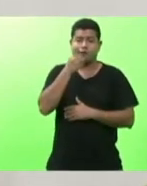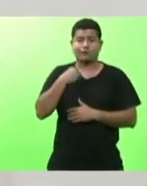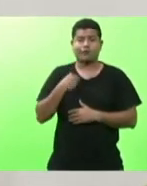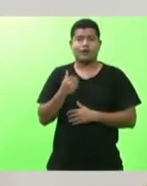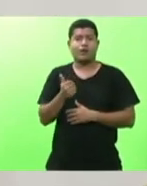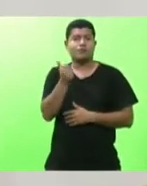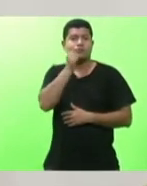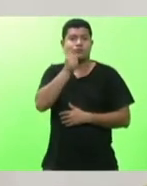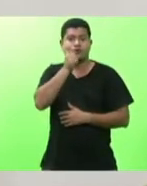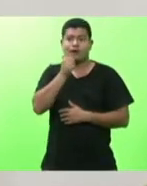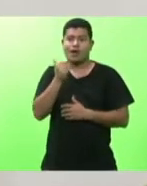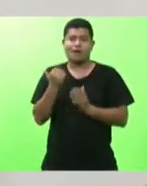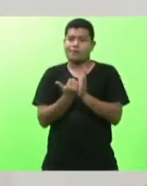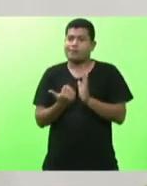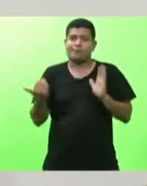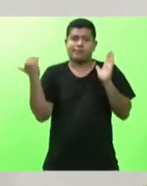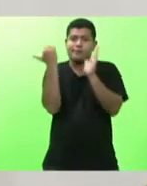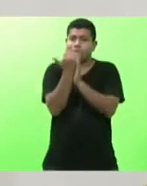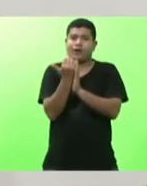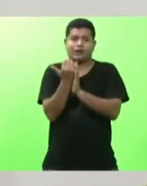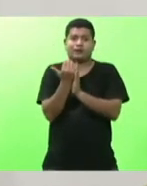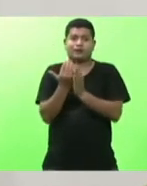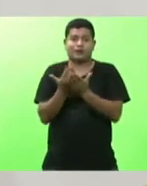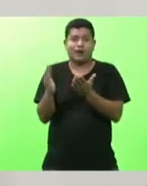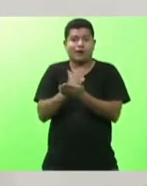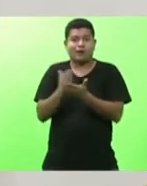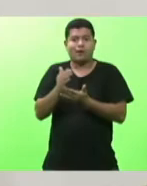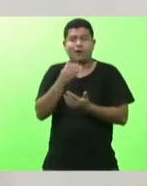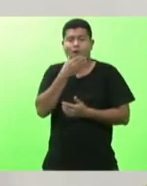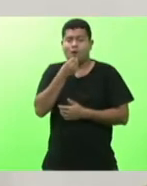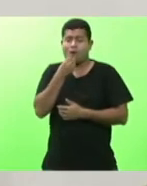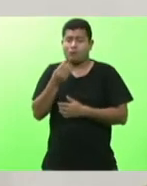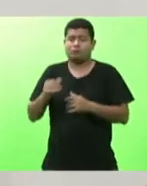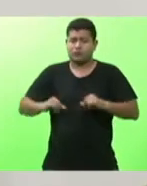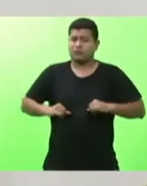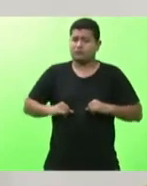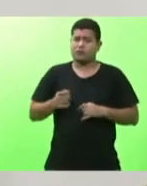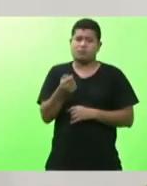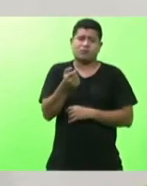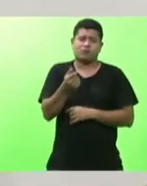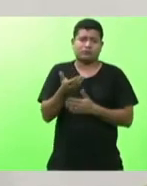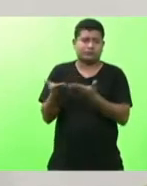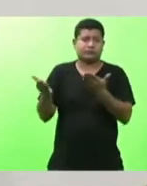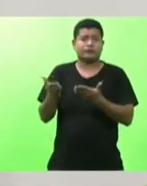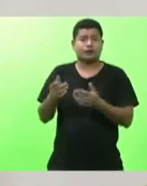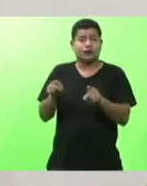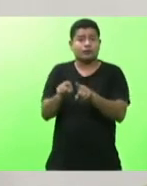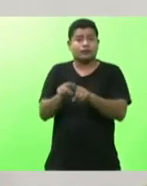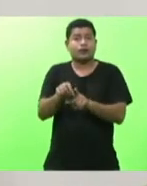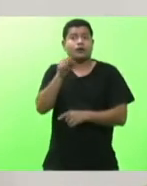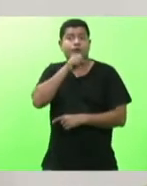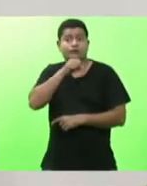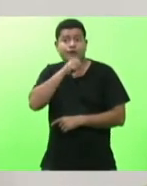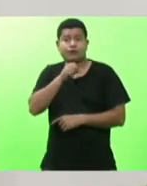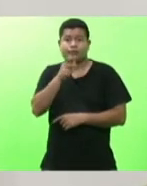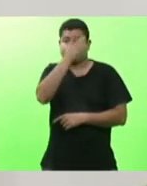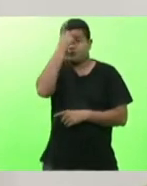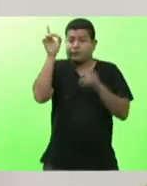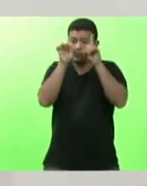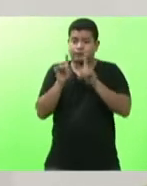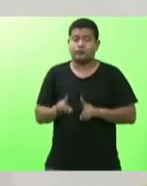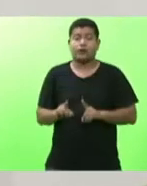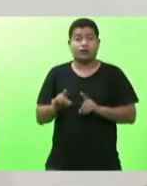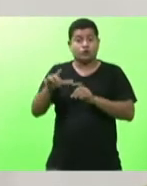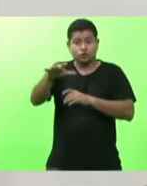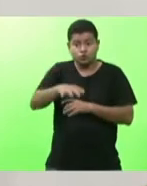infinitamente mais raros, mas a gente tem aí os idosos, a gente tem aí as pessoas com deficiência e todos esses